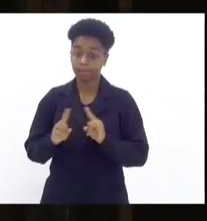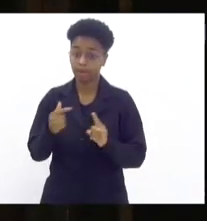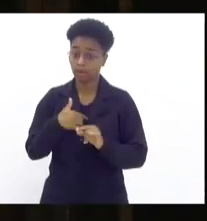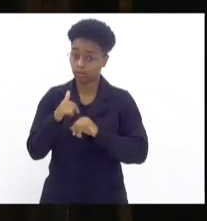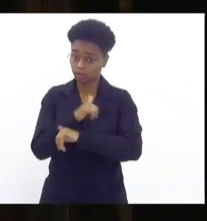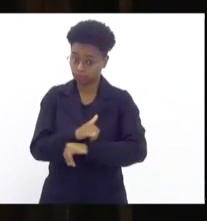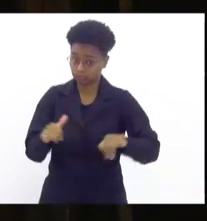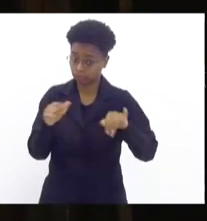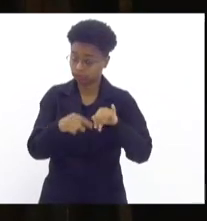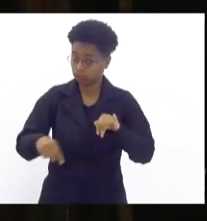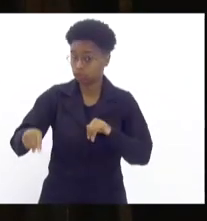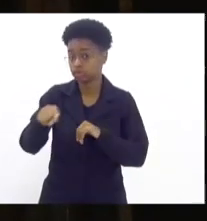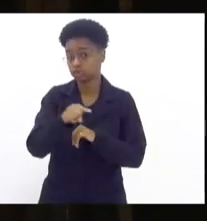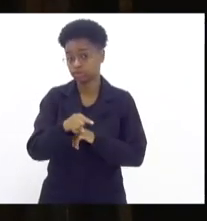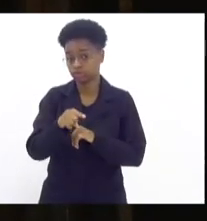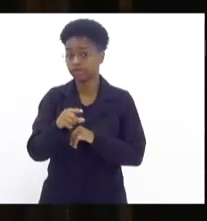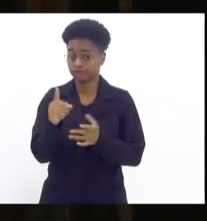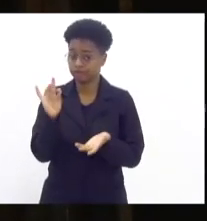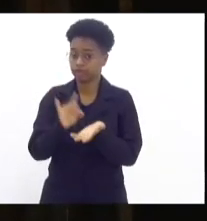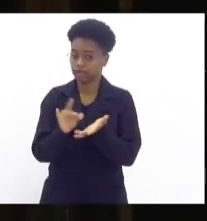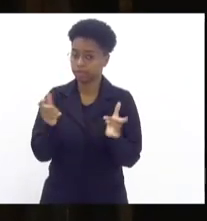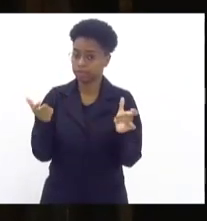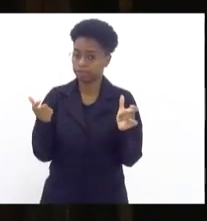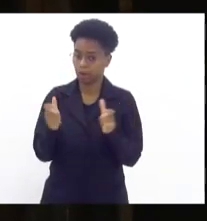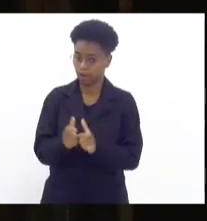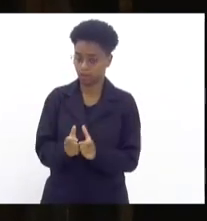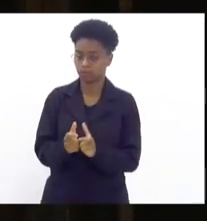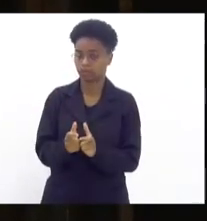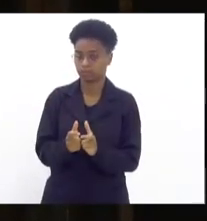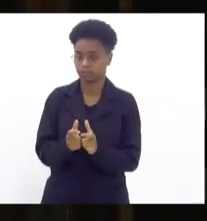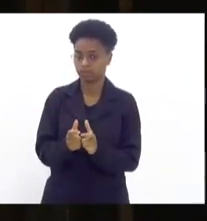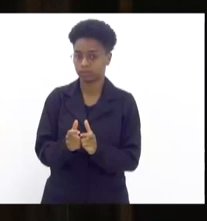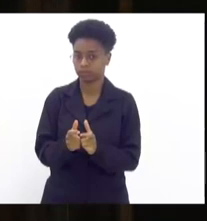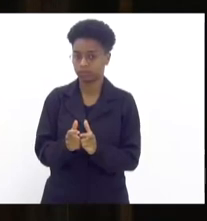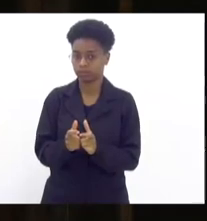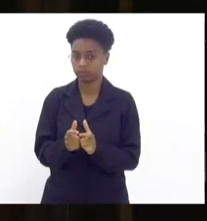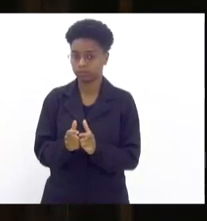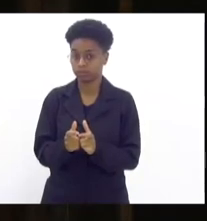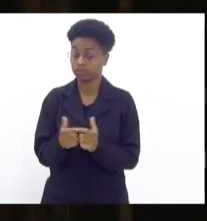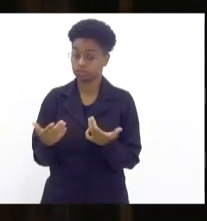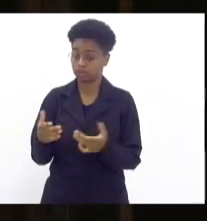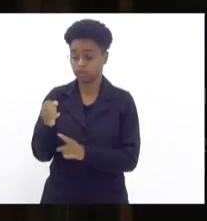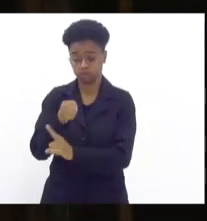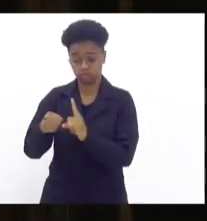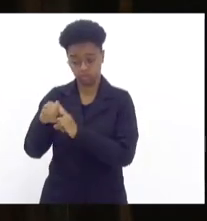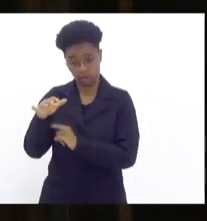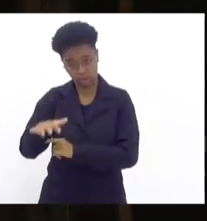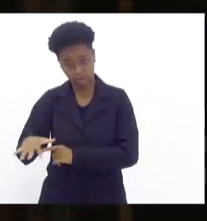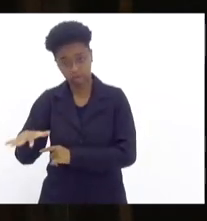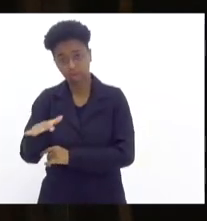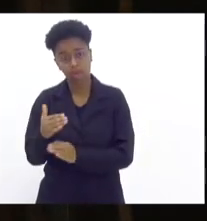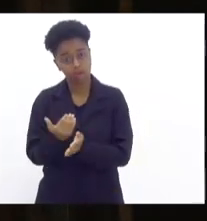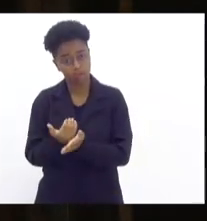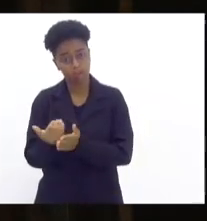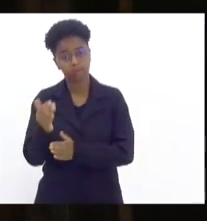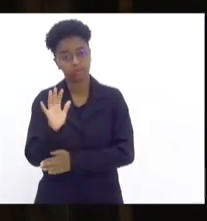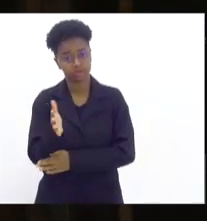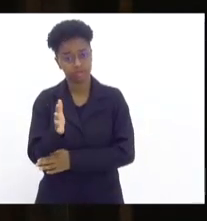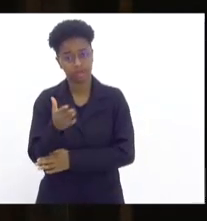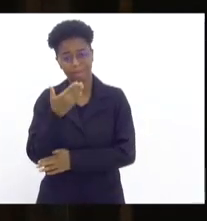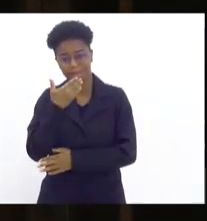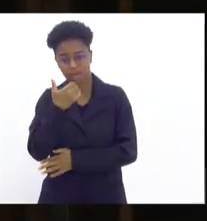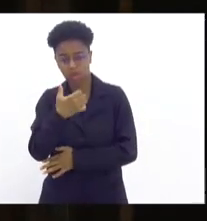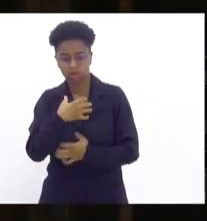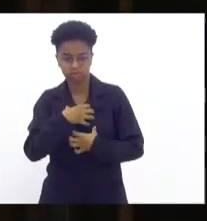gente está tendo realmente uma diminuição. A sociedade ali já está começando a ter uma melhor